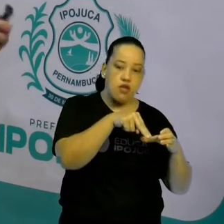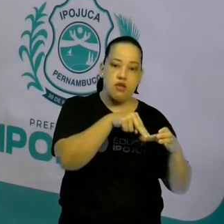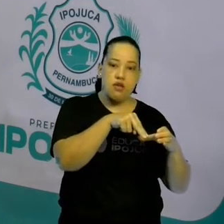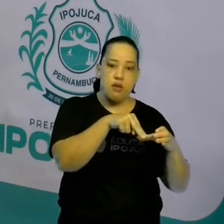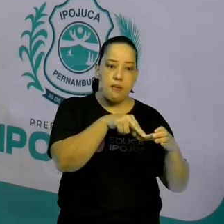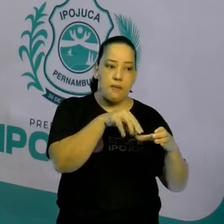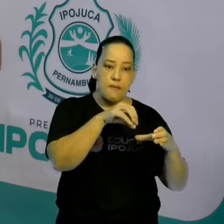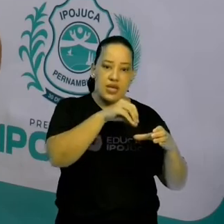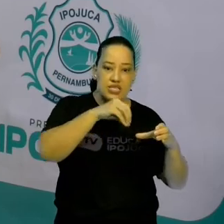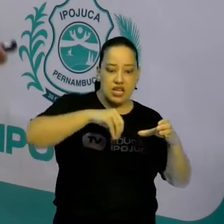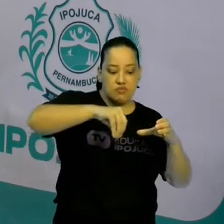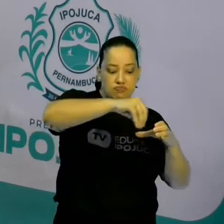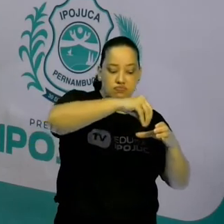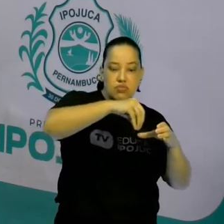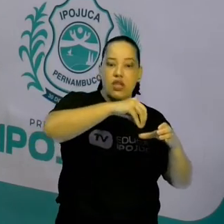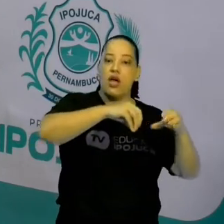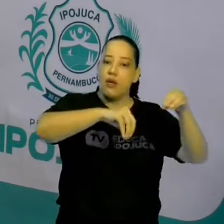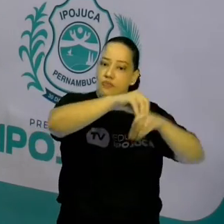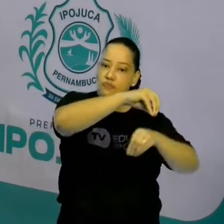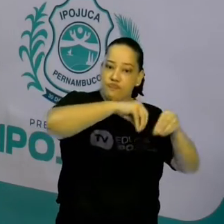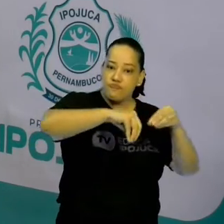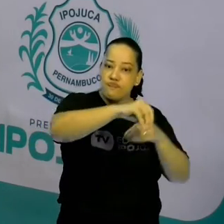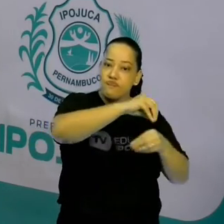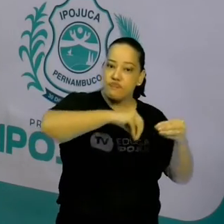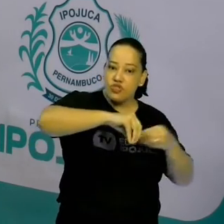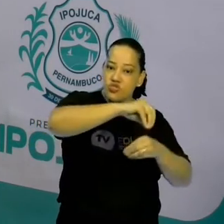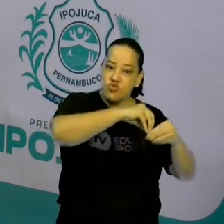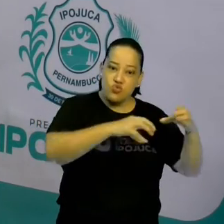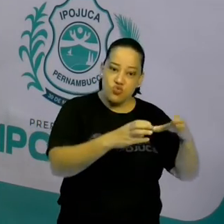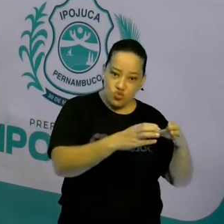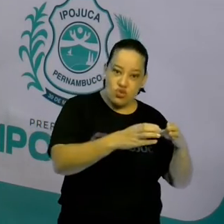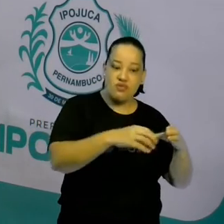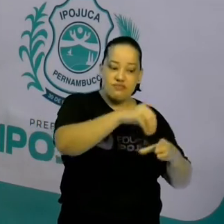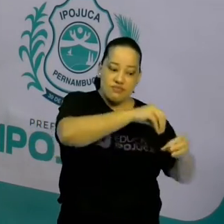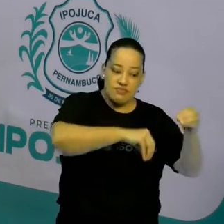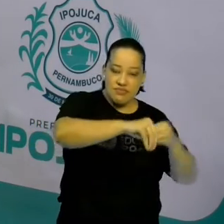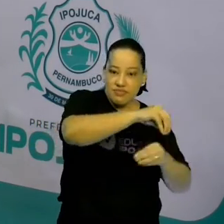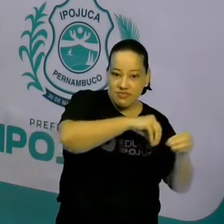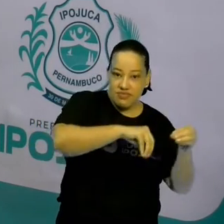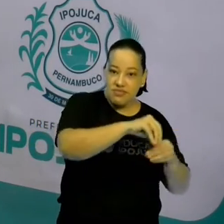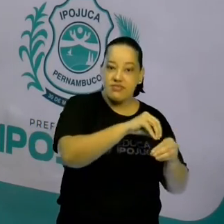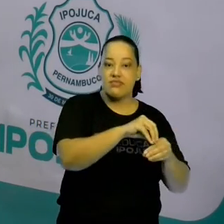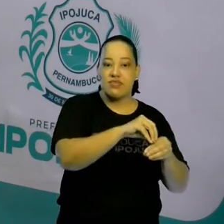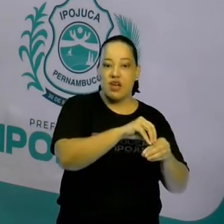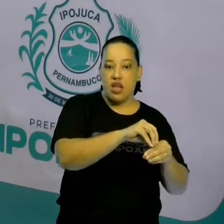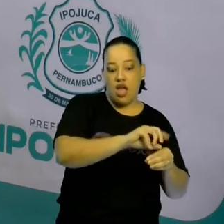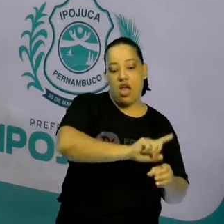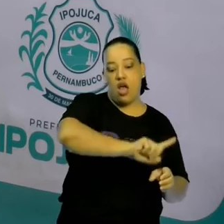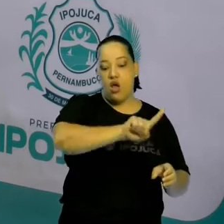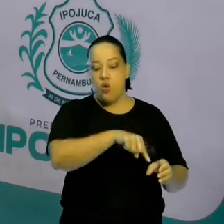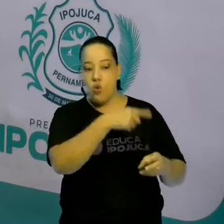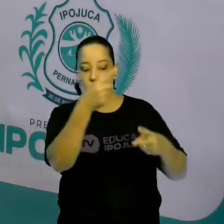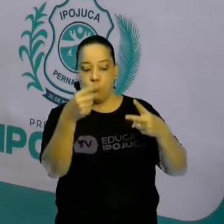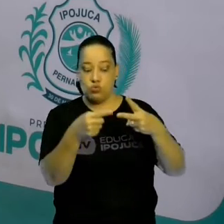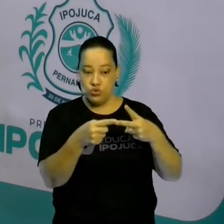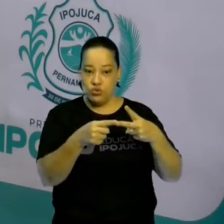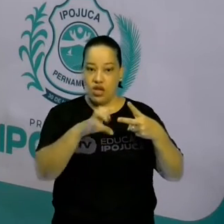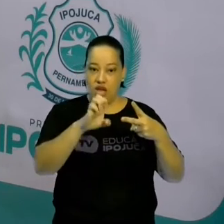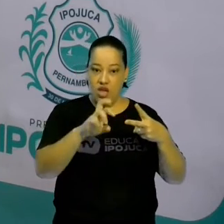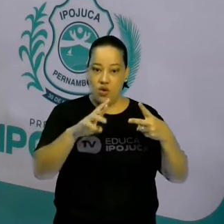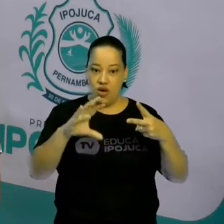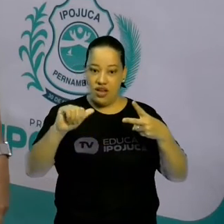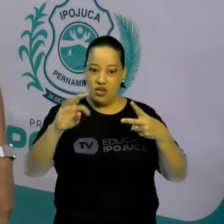ali, misturado com as outras partes da célula. Já a célula eucarionte,